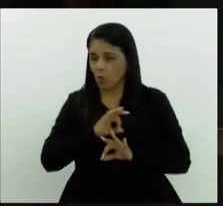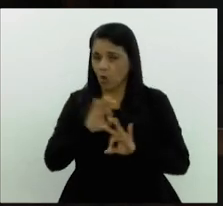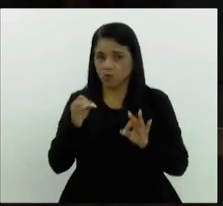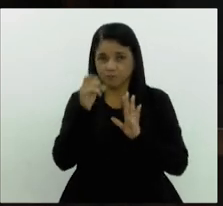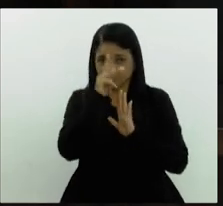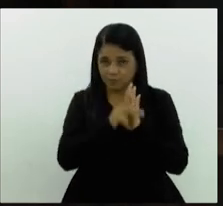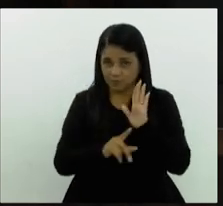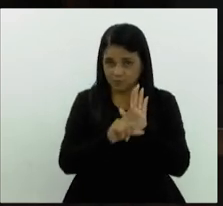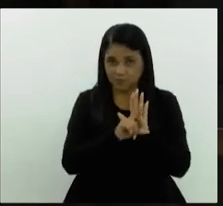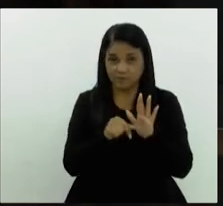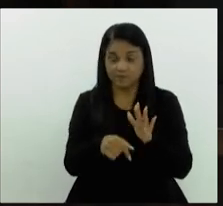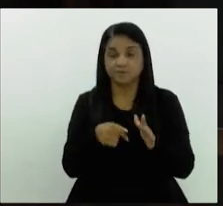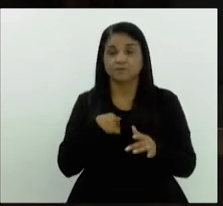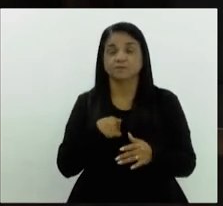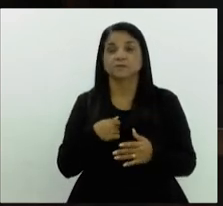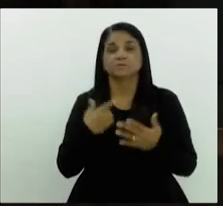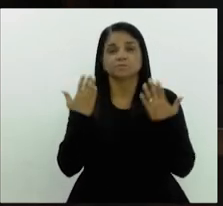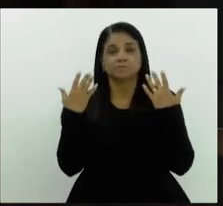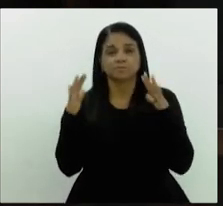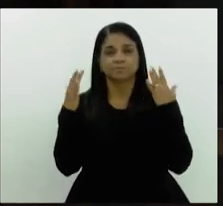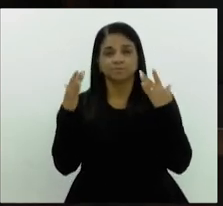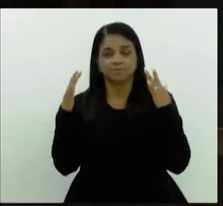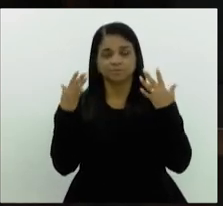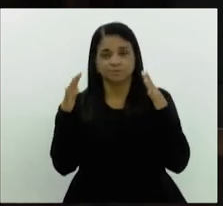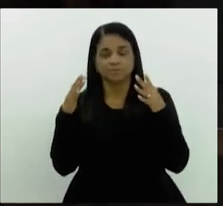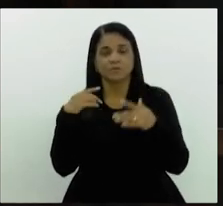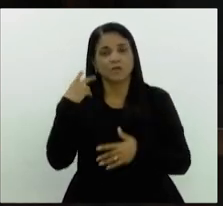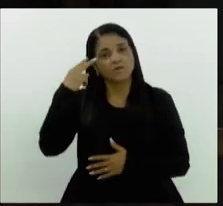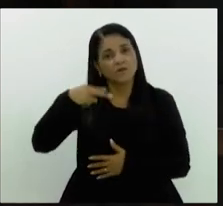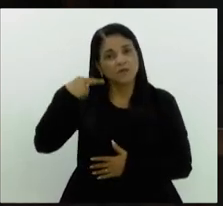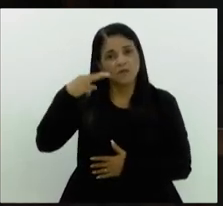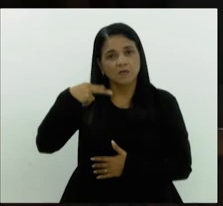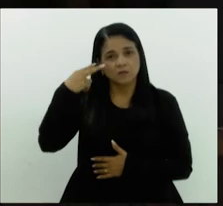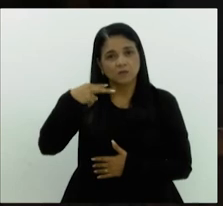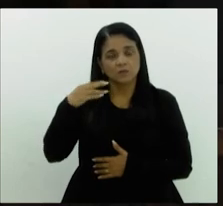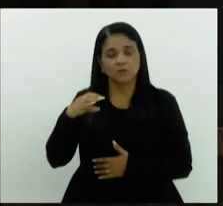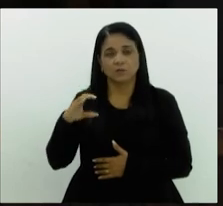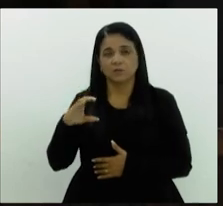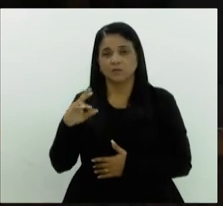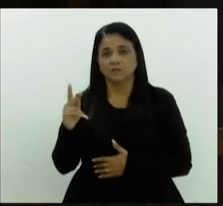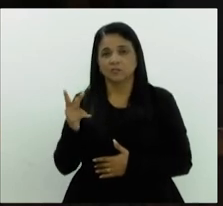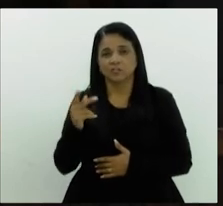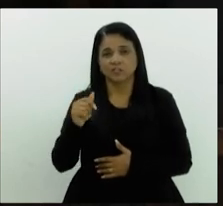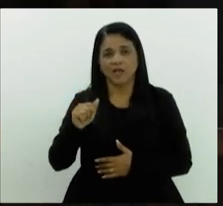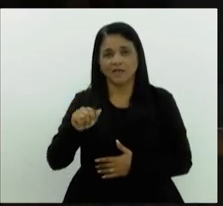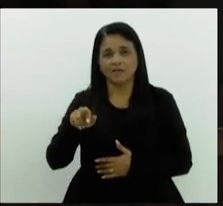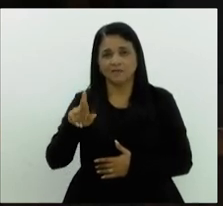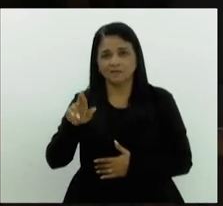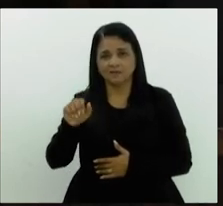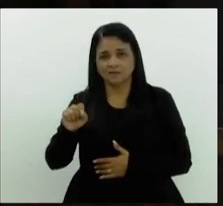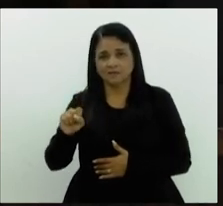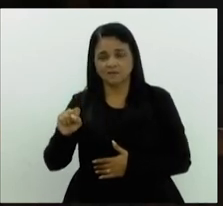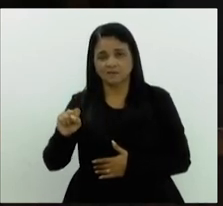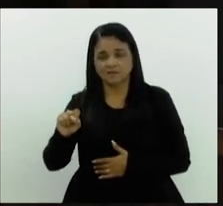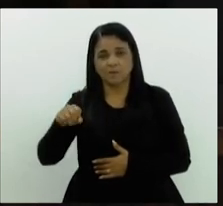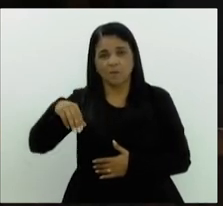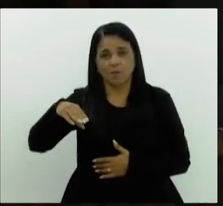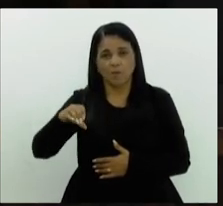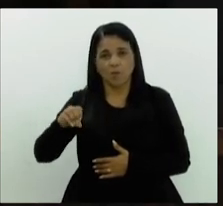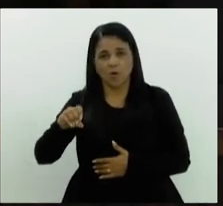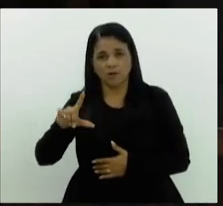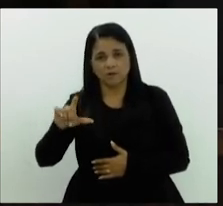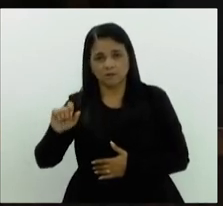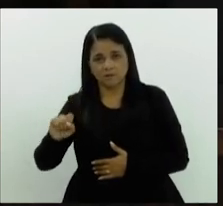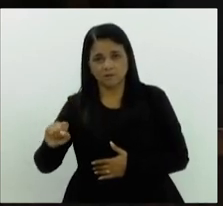Quero parabenizar também a presença aqui do nosso vereador Chá Grasbola, tá? Presença dele aqui.